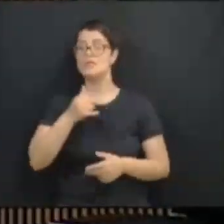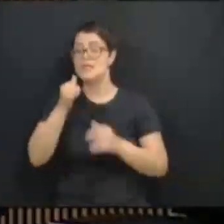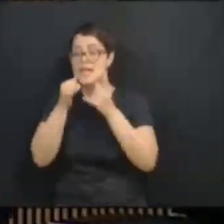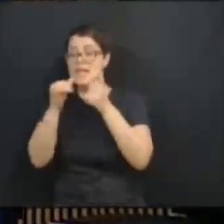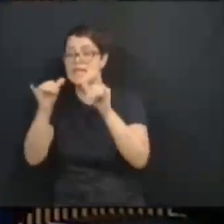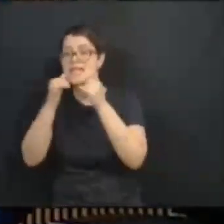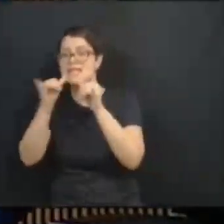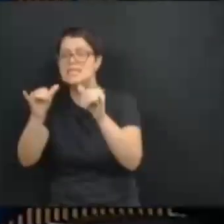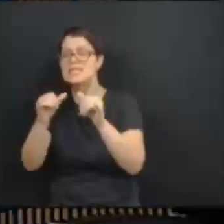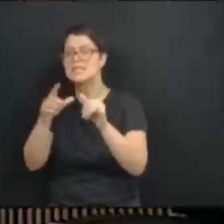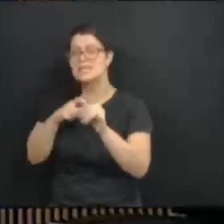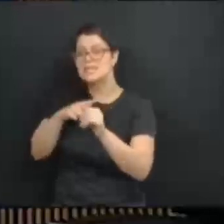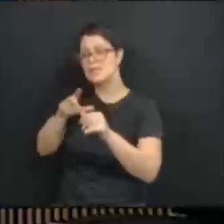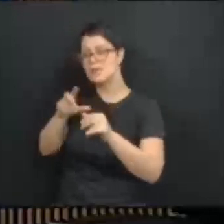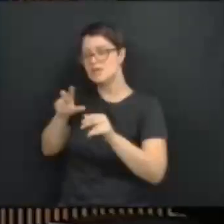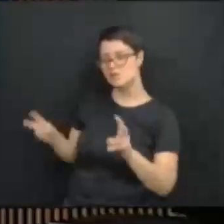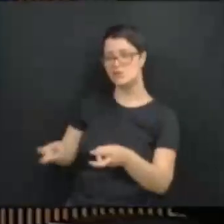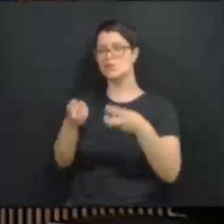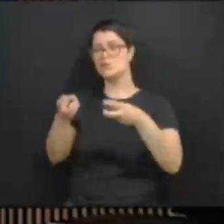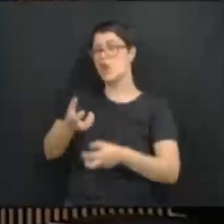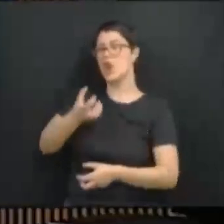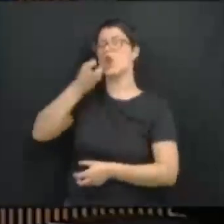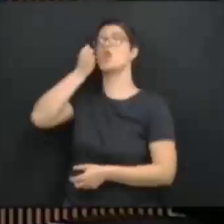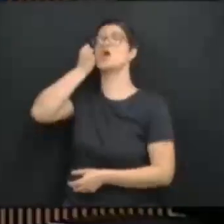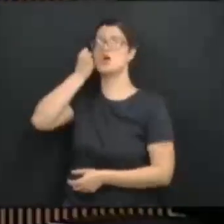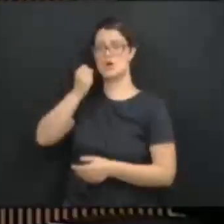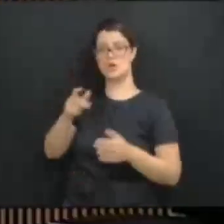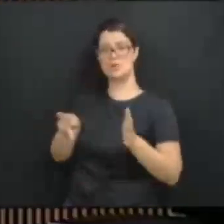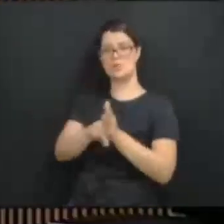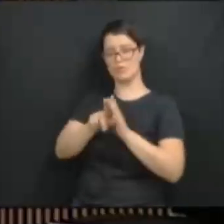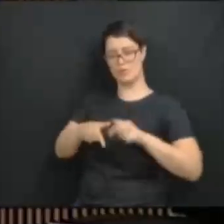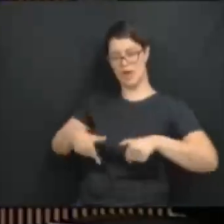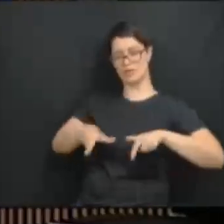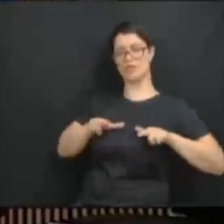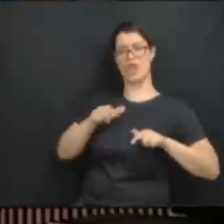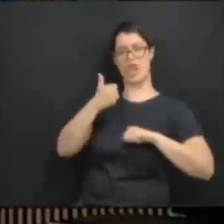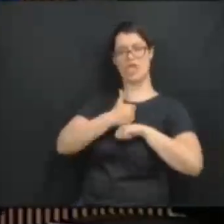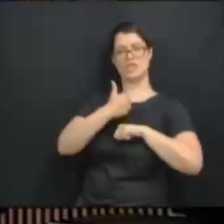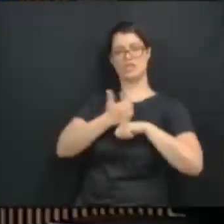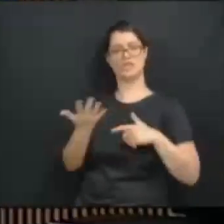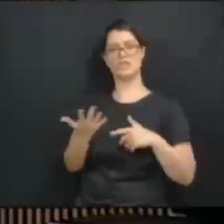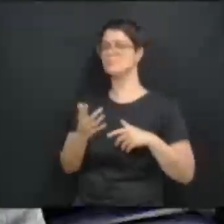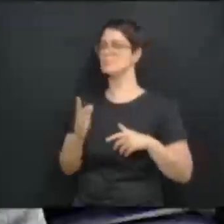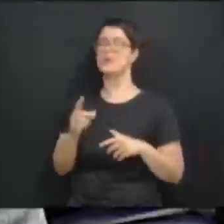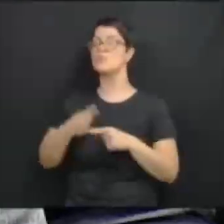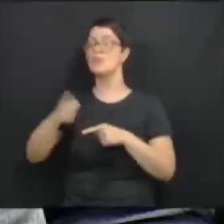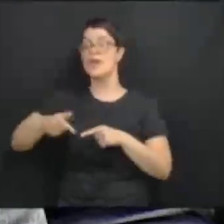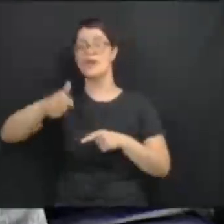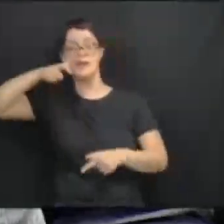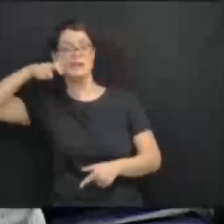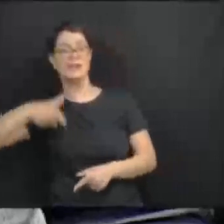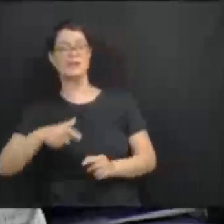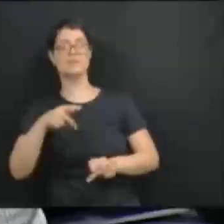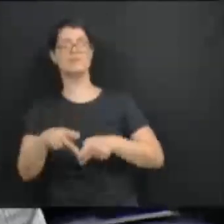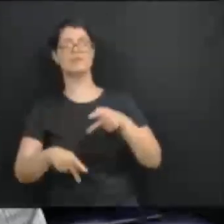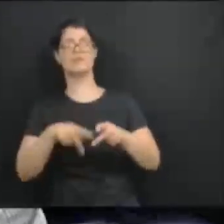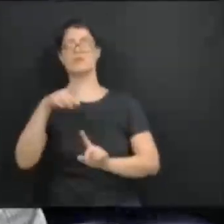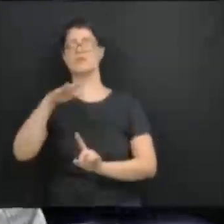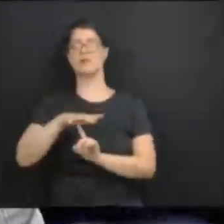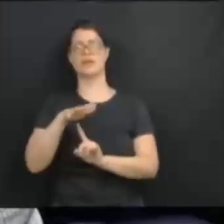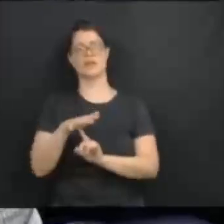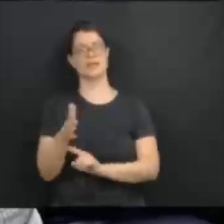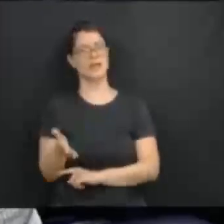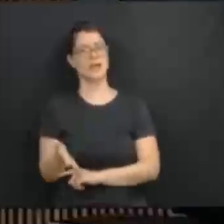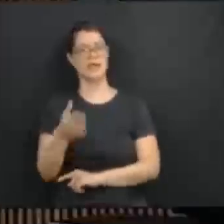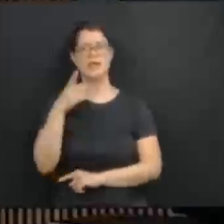gente está falando, deputada Luciana, dos interesses do povo do Paraná. Além de ser um profundo desrespeito do governador